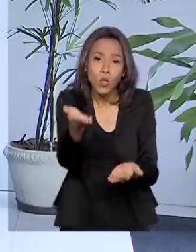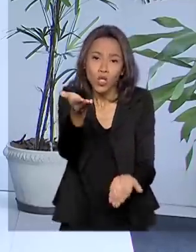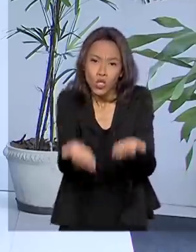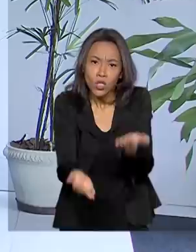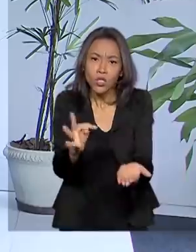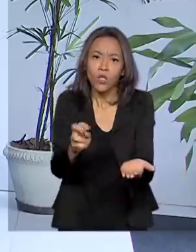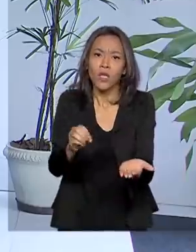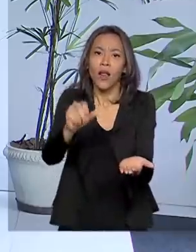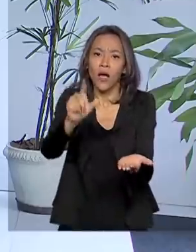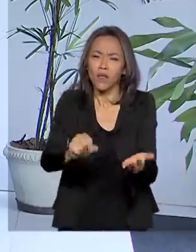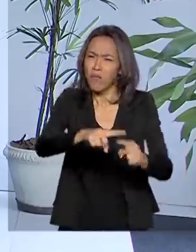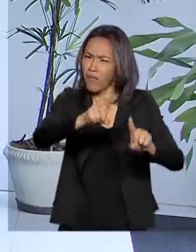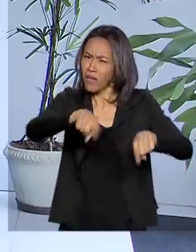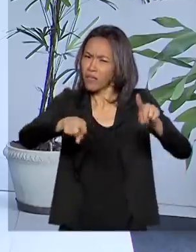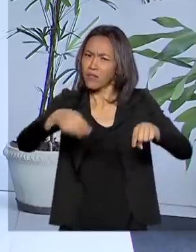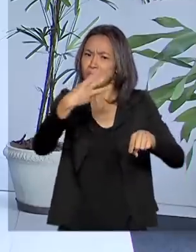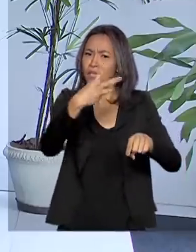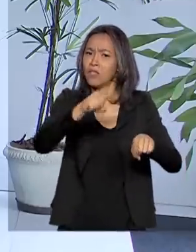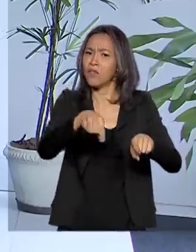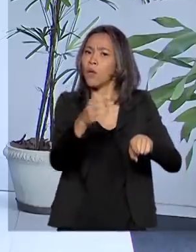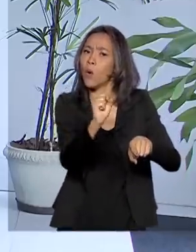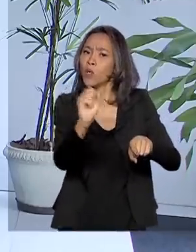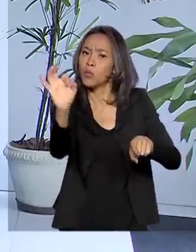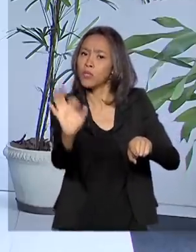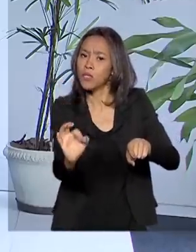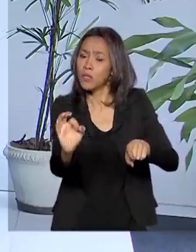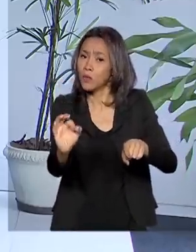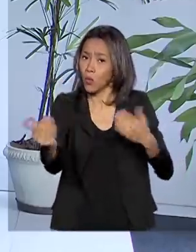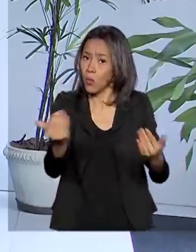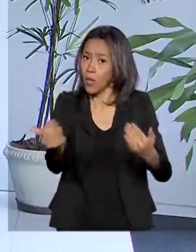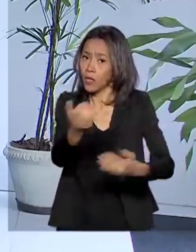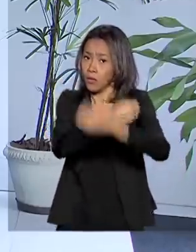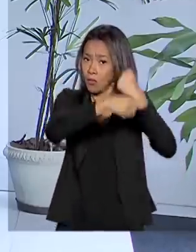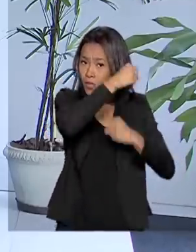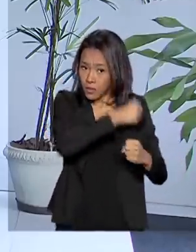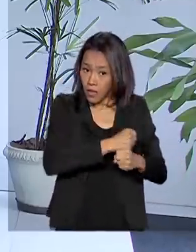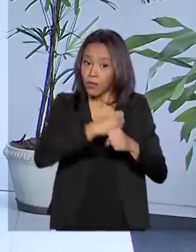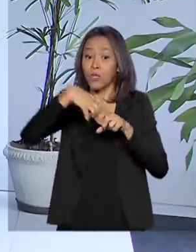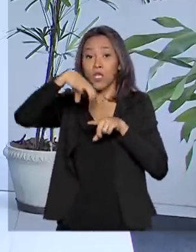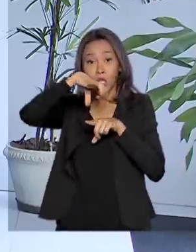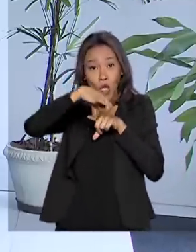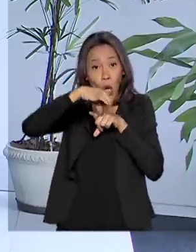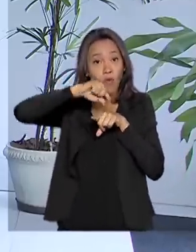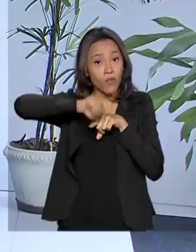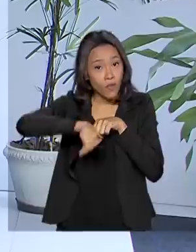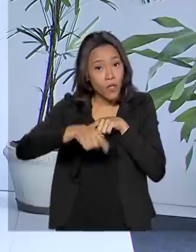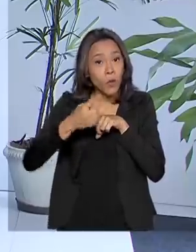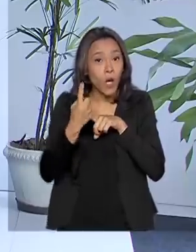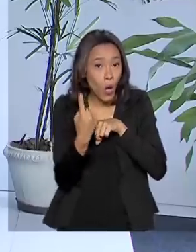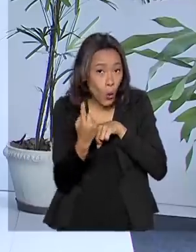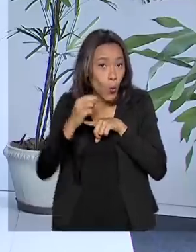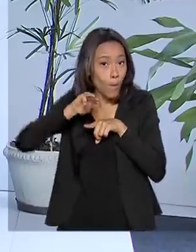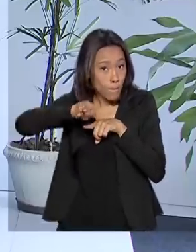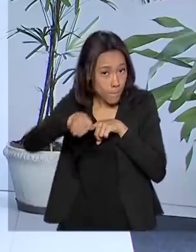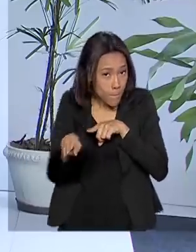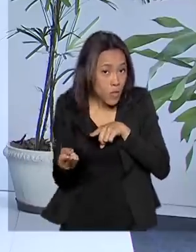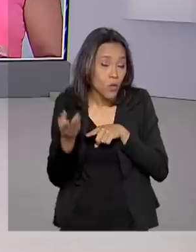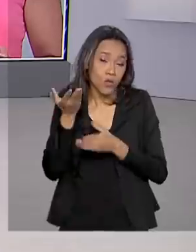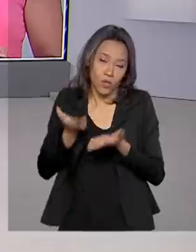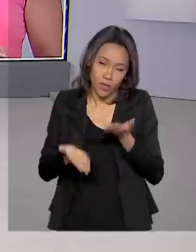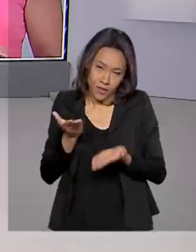variação de 3,8% sobre a safra passada e ganho de 9,1 milhões de toneladas.